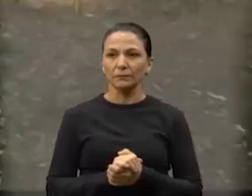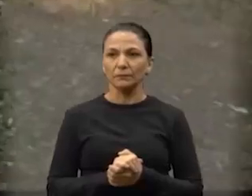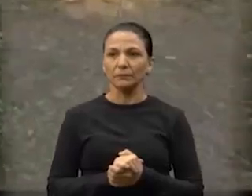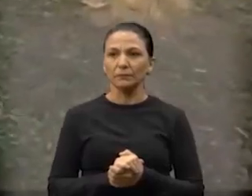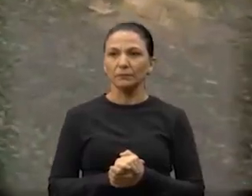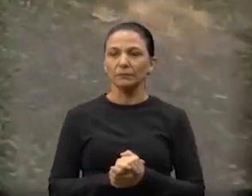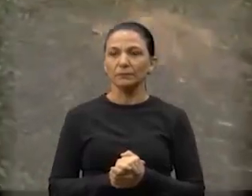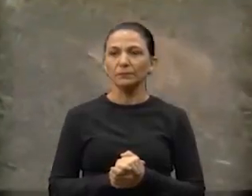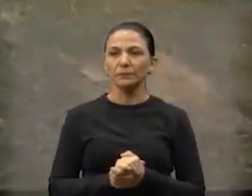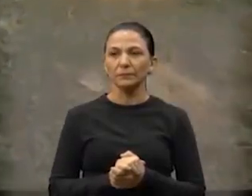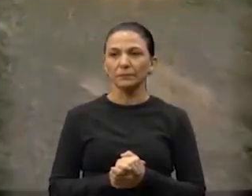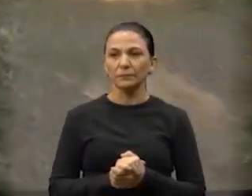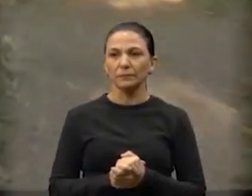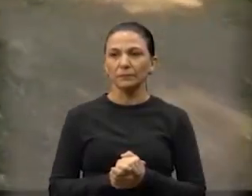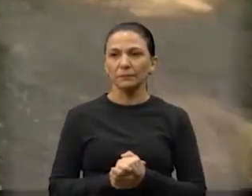aqui.